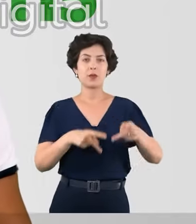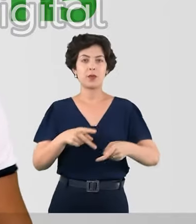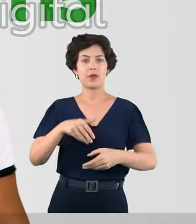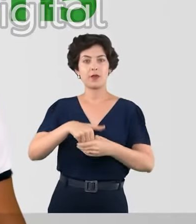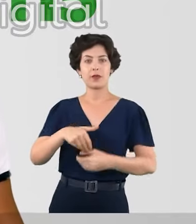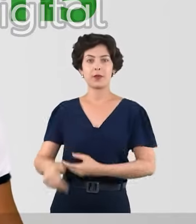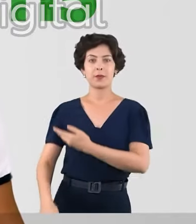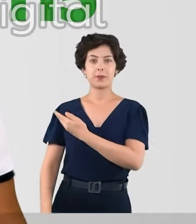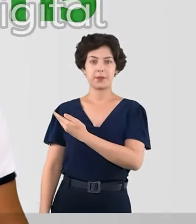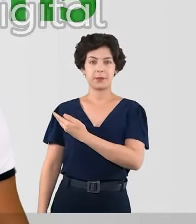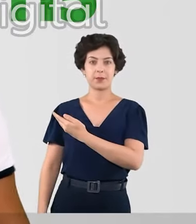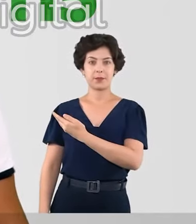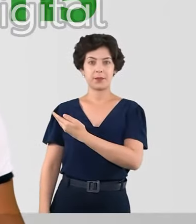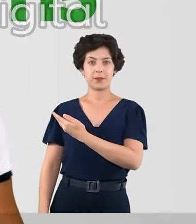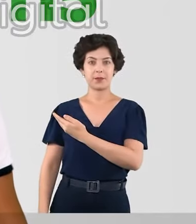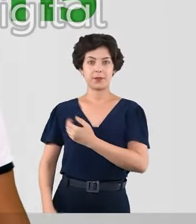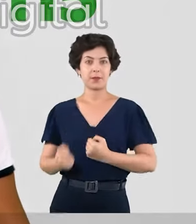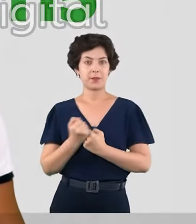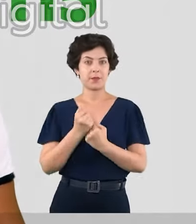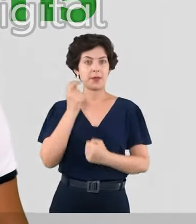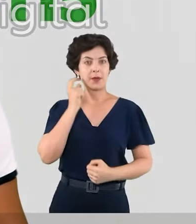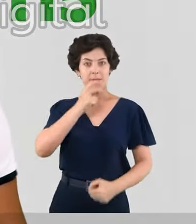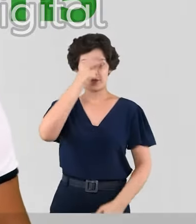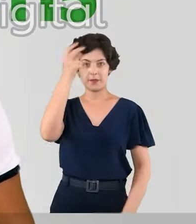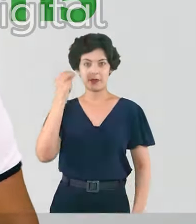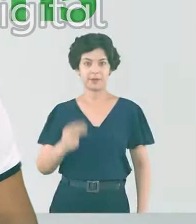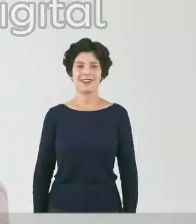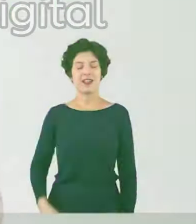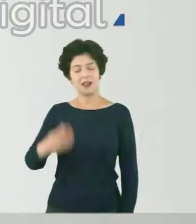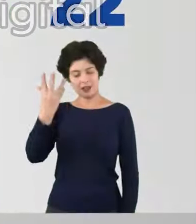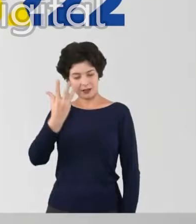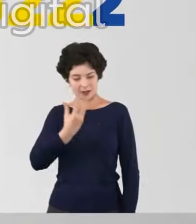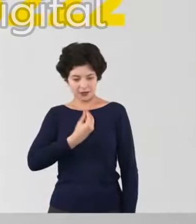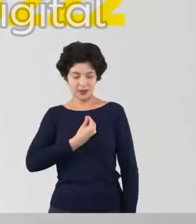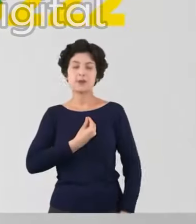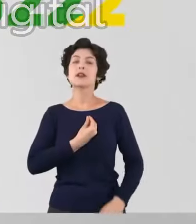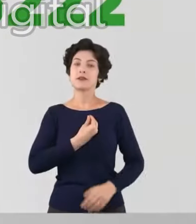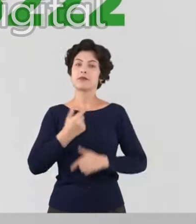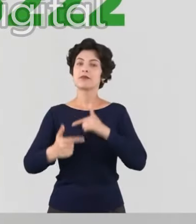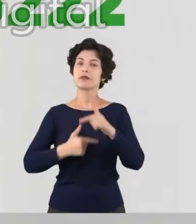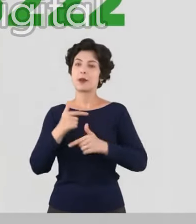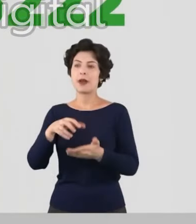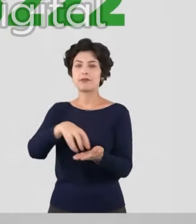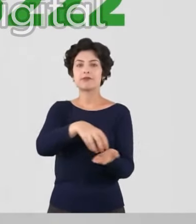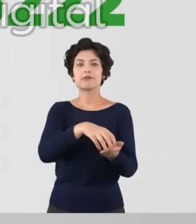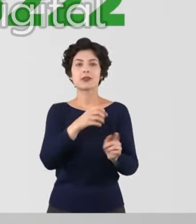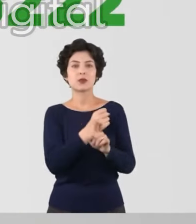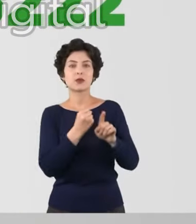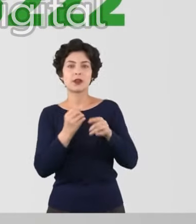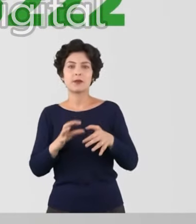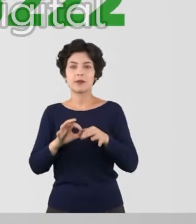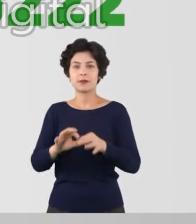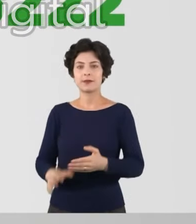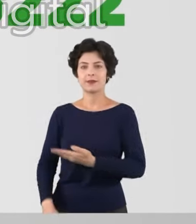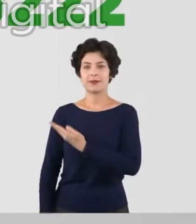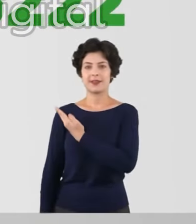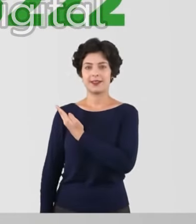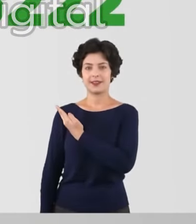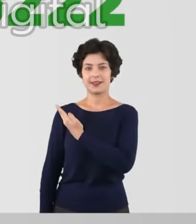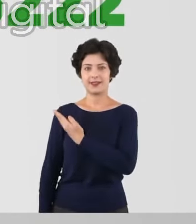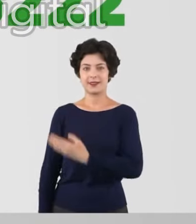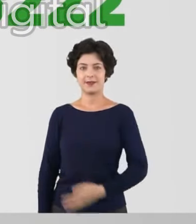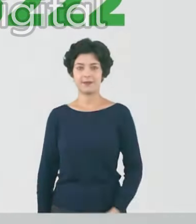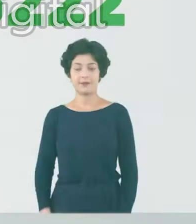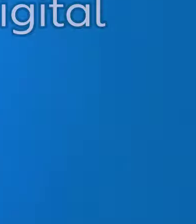ser do povo. Vote Henrique Gomes, ou BEMB, 15, 7, 5, com Ricardo Nunes, prefeito. Sou espírita praticante e trabalho com as instituições sociais. Quito Formiga,